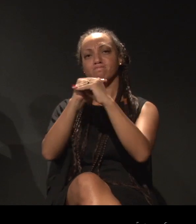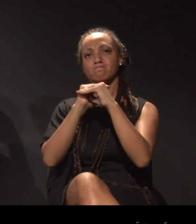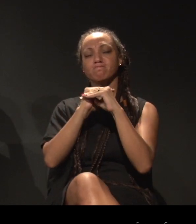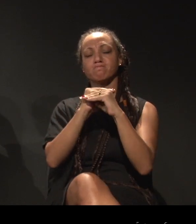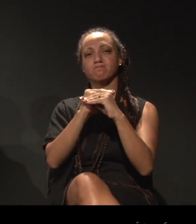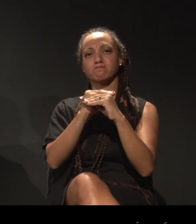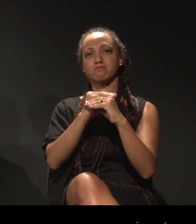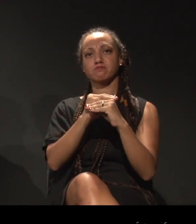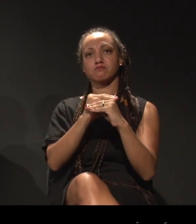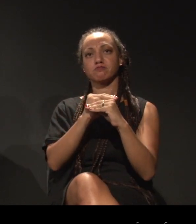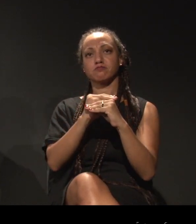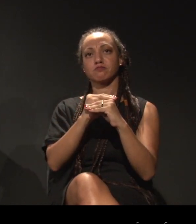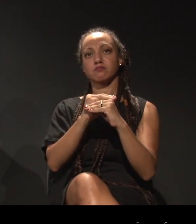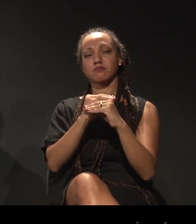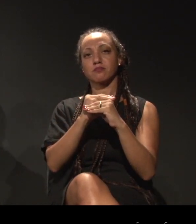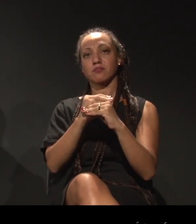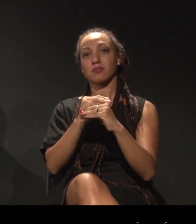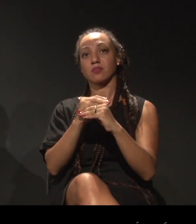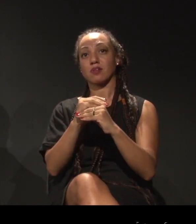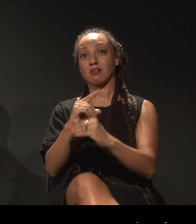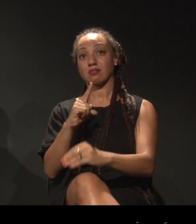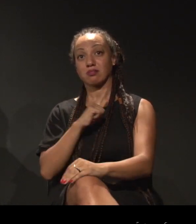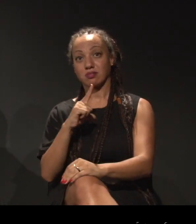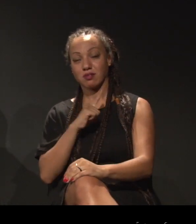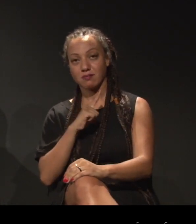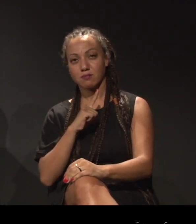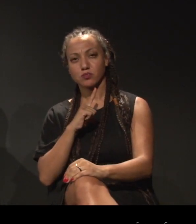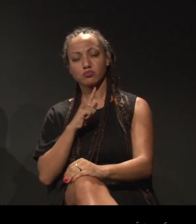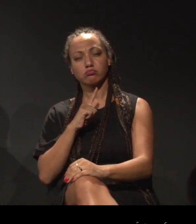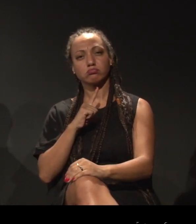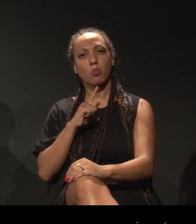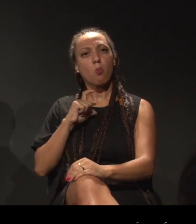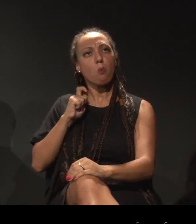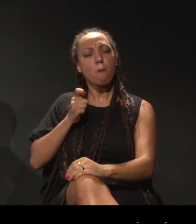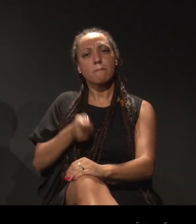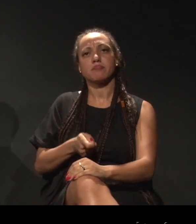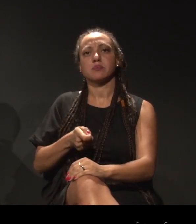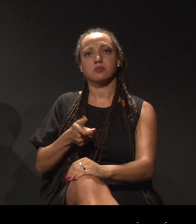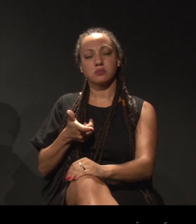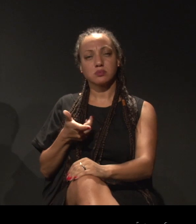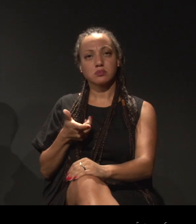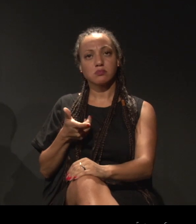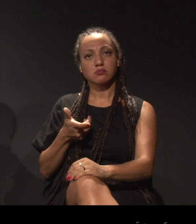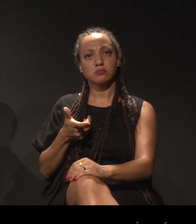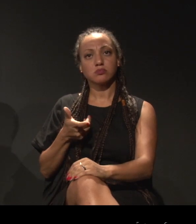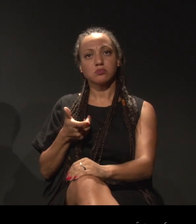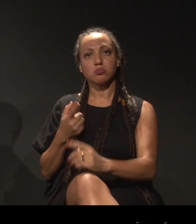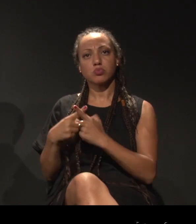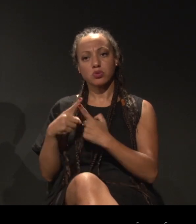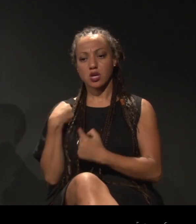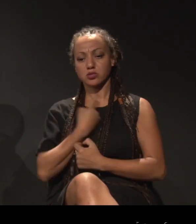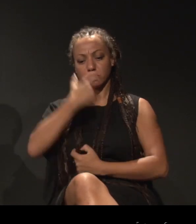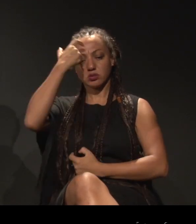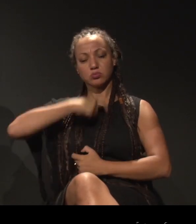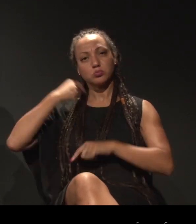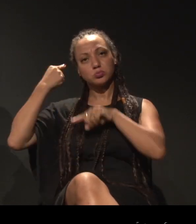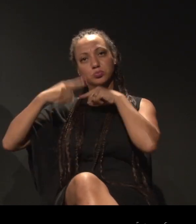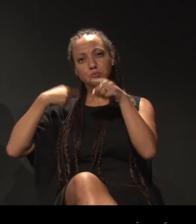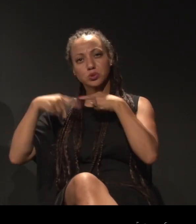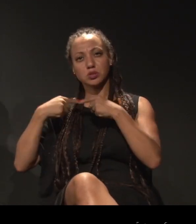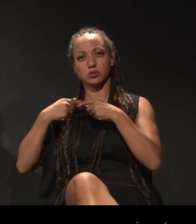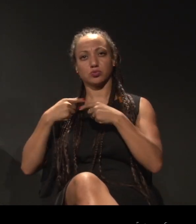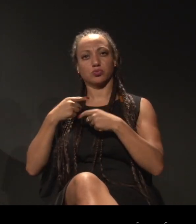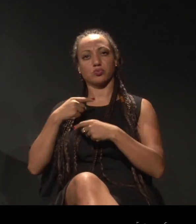nós temos a obrigação de como seres políticos como seres